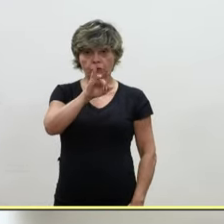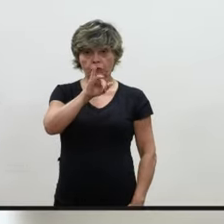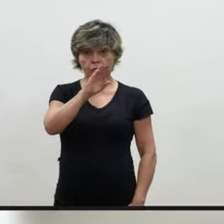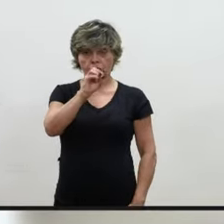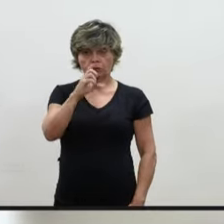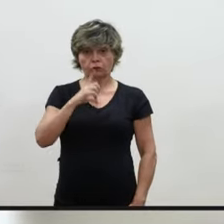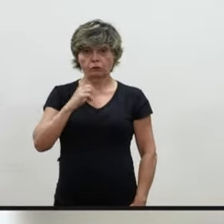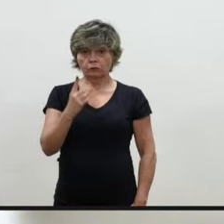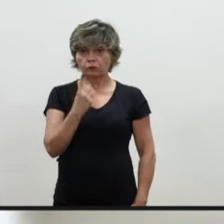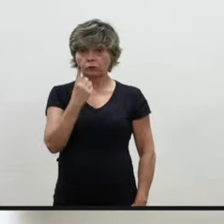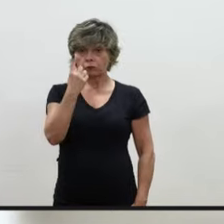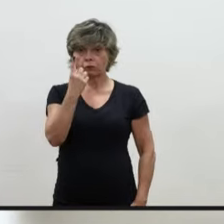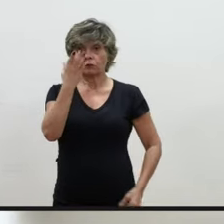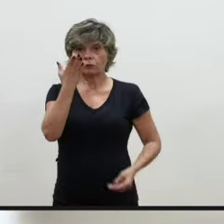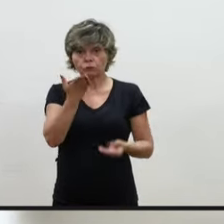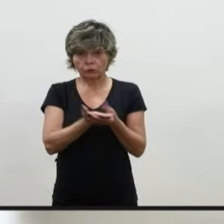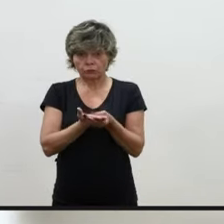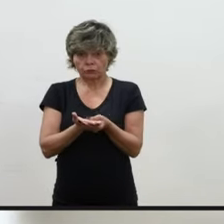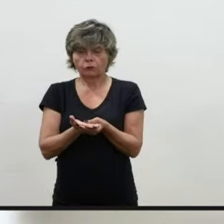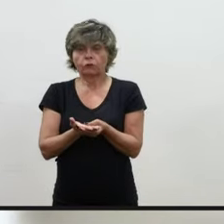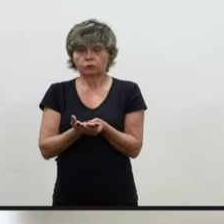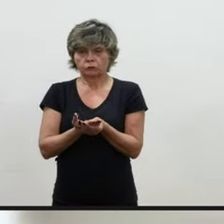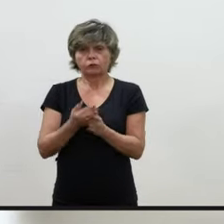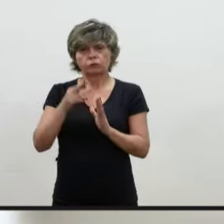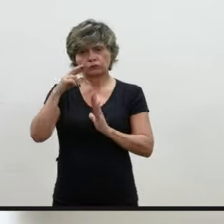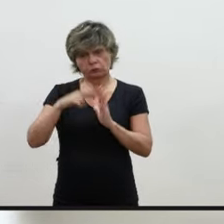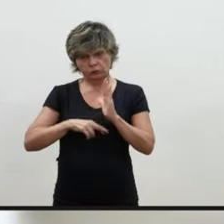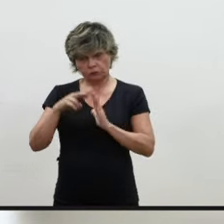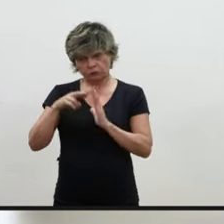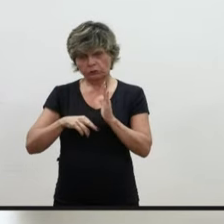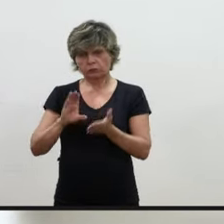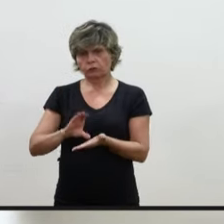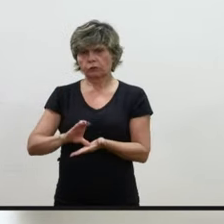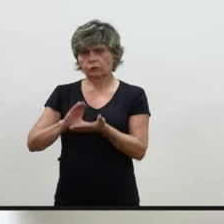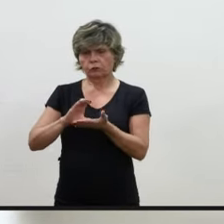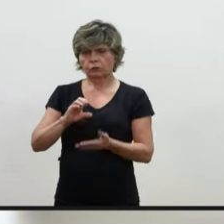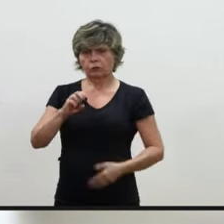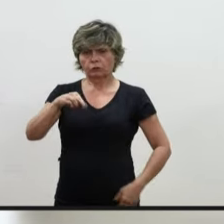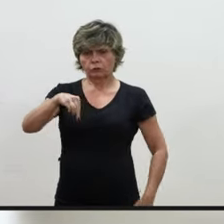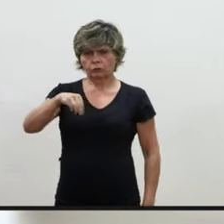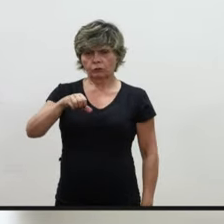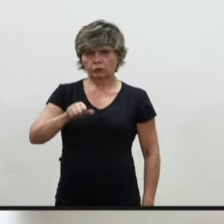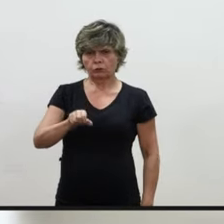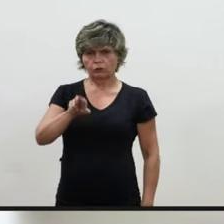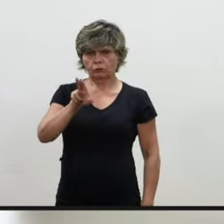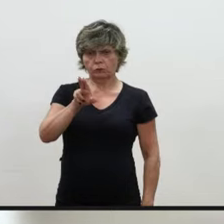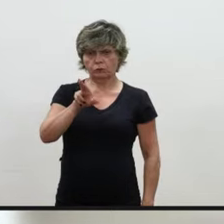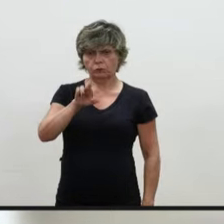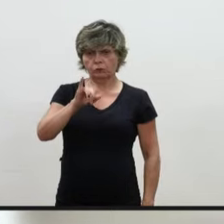Sistema de tramitação relatou Maurício Azevedo, um processo em discussão.